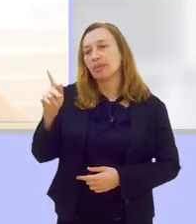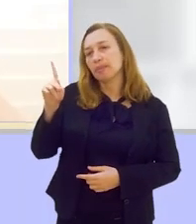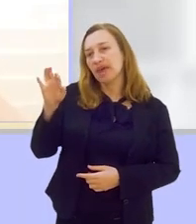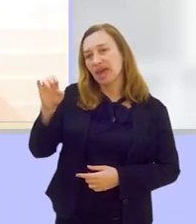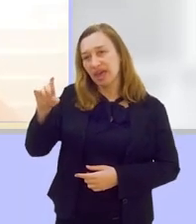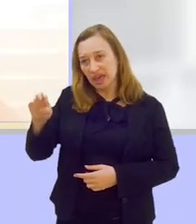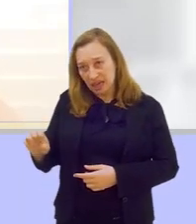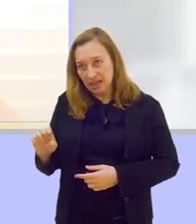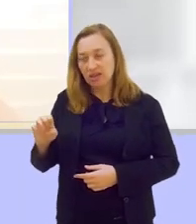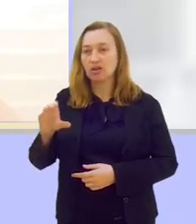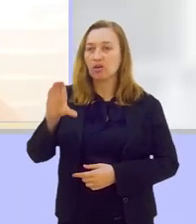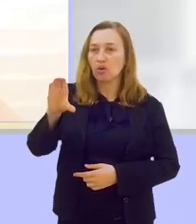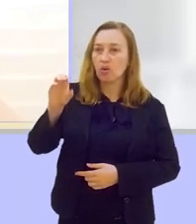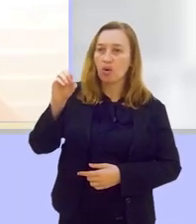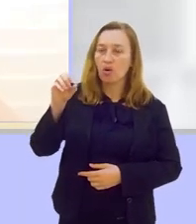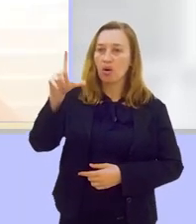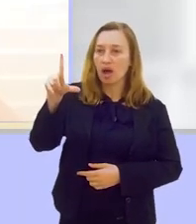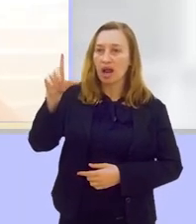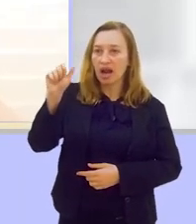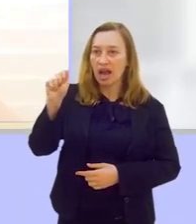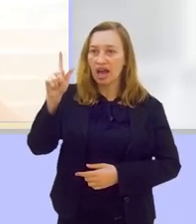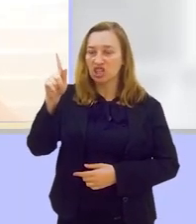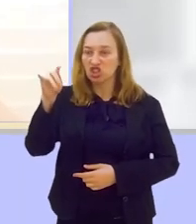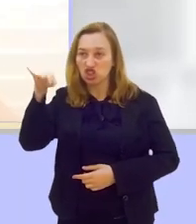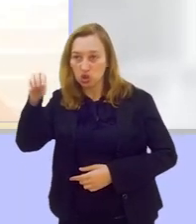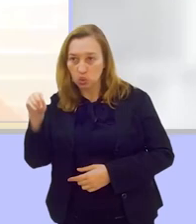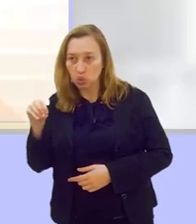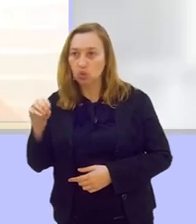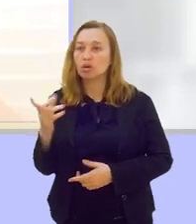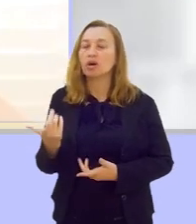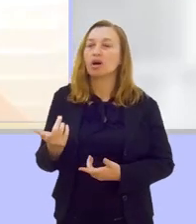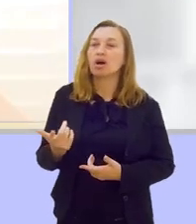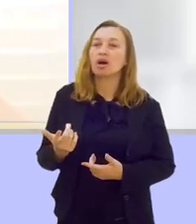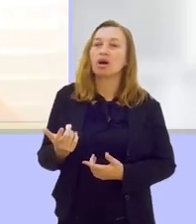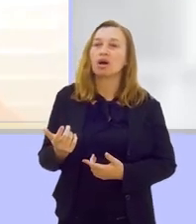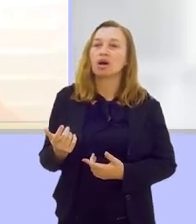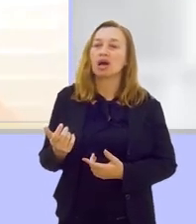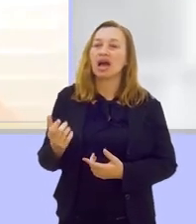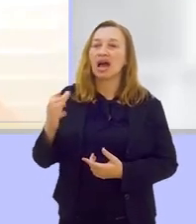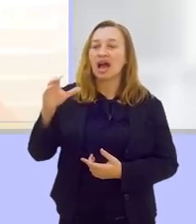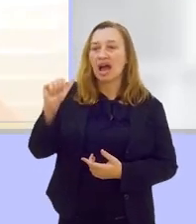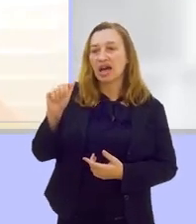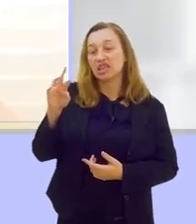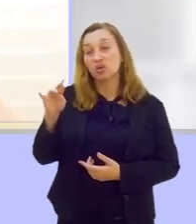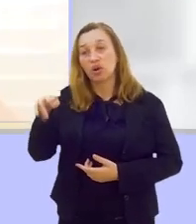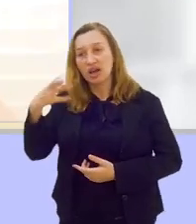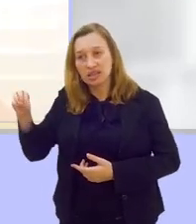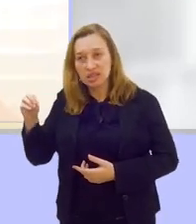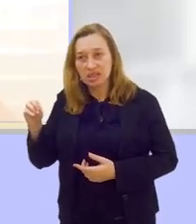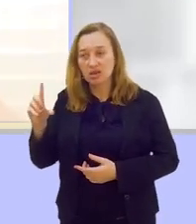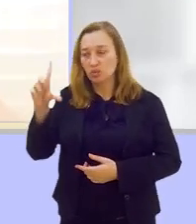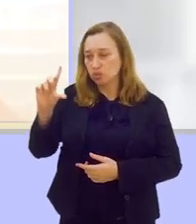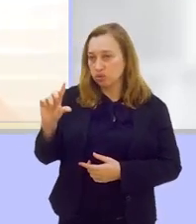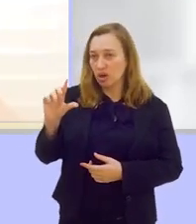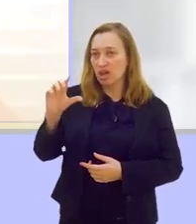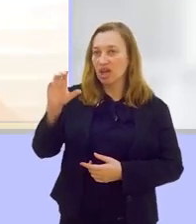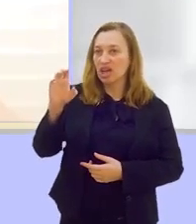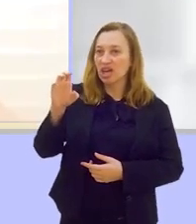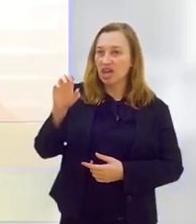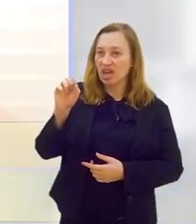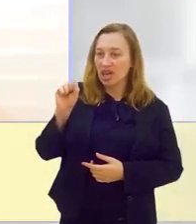As articulações ficam um pouco enrijecidas, há um aumento da superferência abdominal,